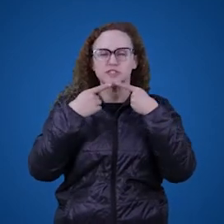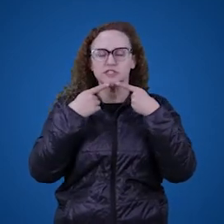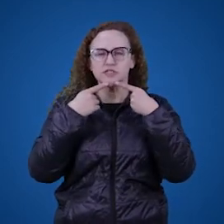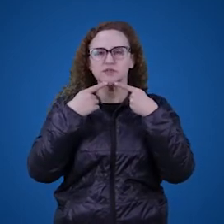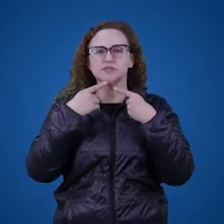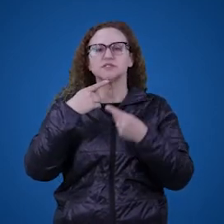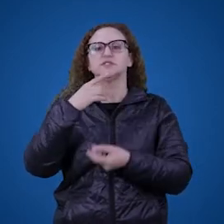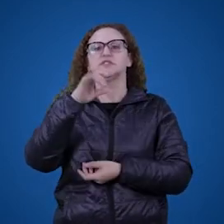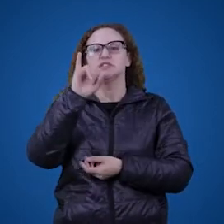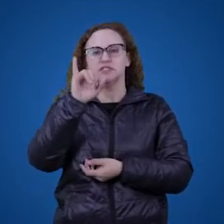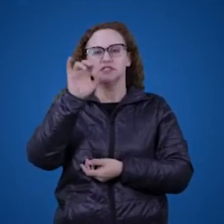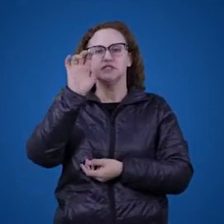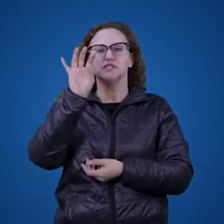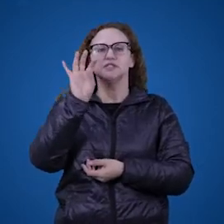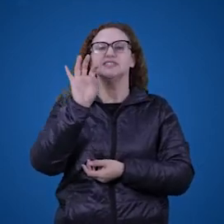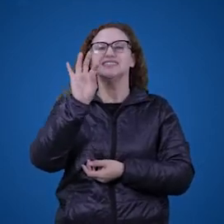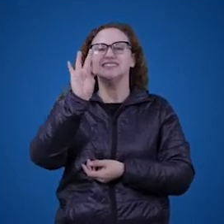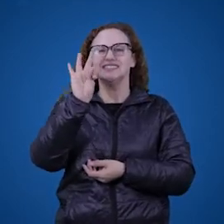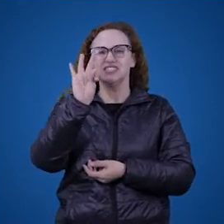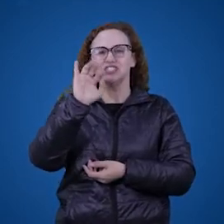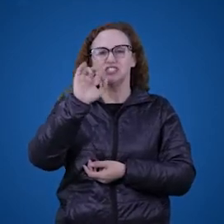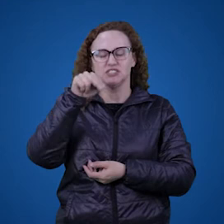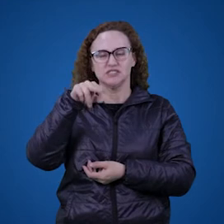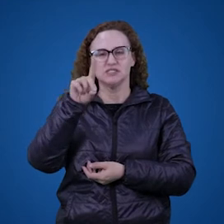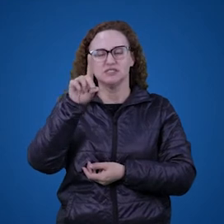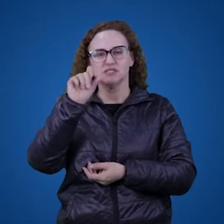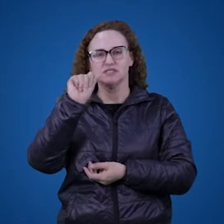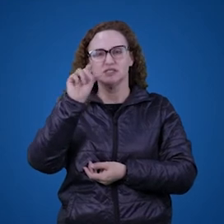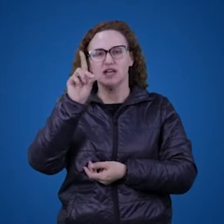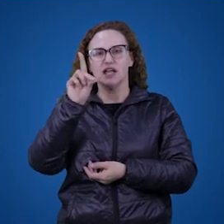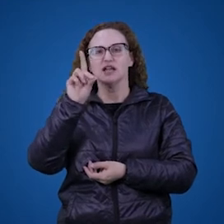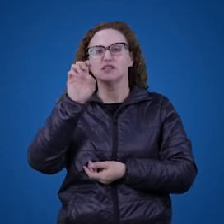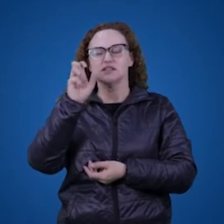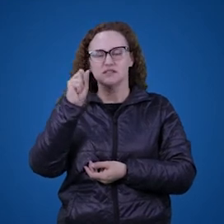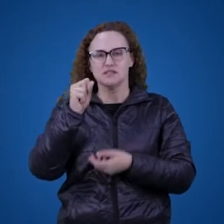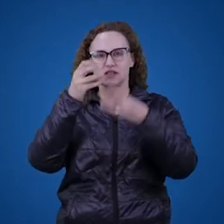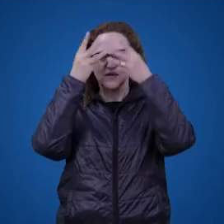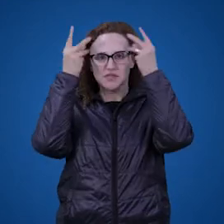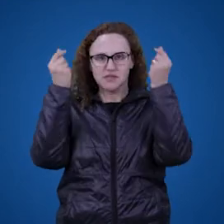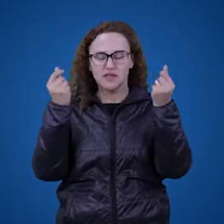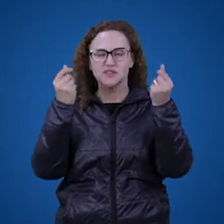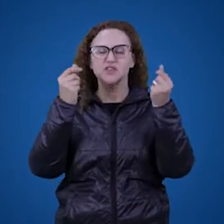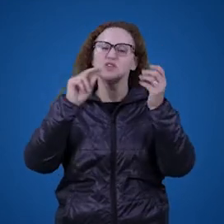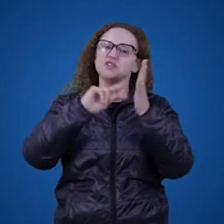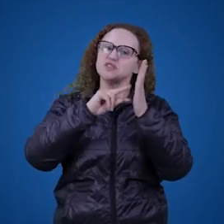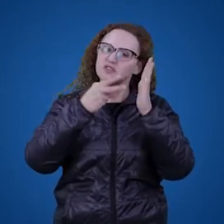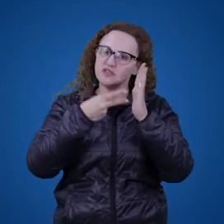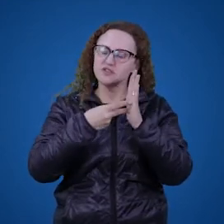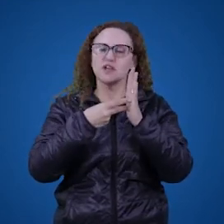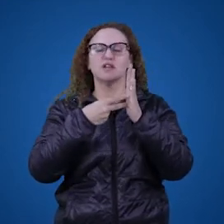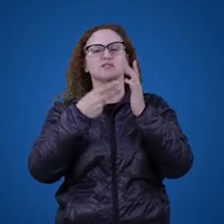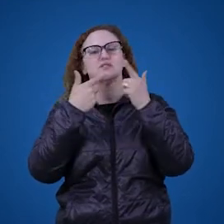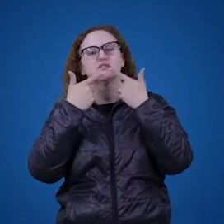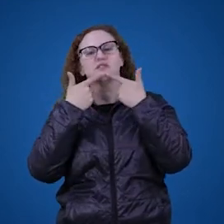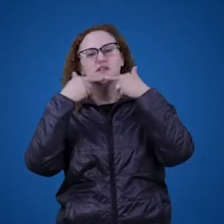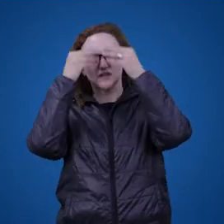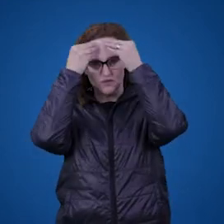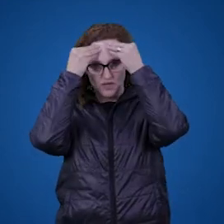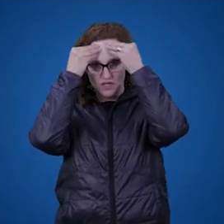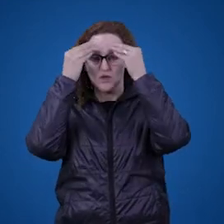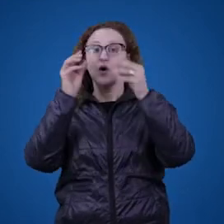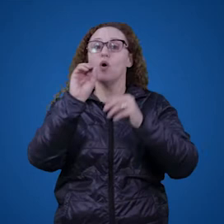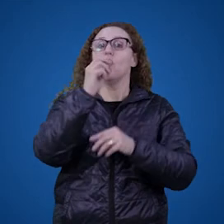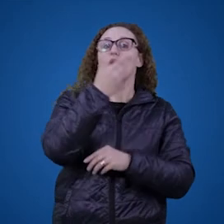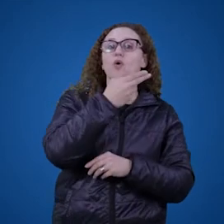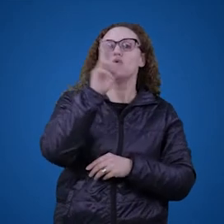abstratas e o uso cotidiano da linguagem, ou seja, o que a gente dá significado para a linguagem. São entidades abstratas ou o nosso